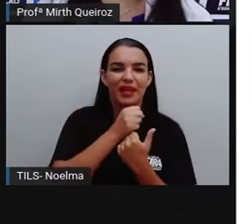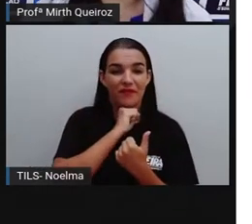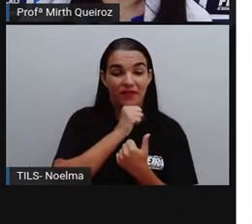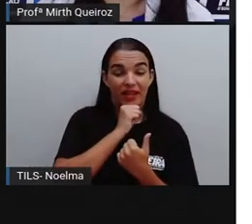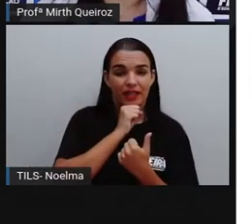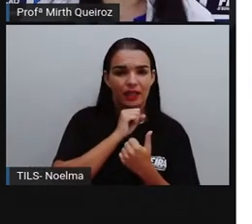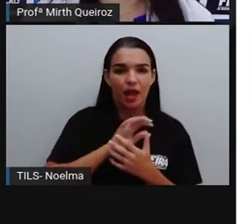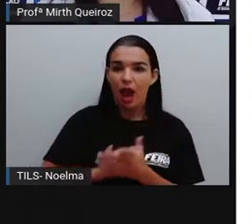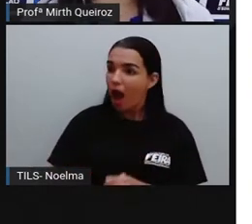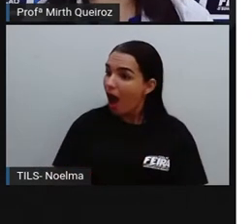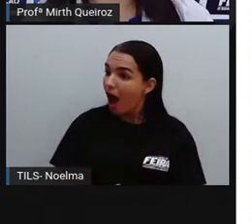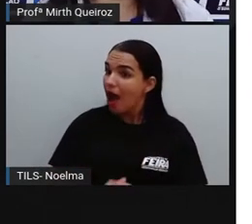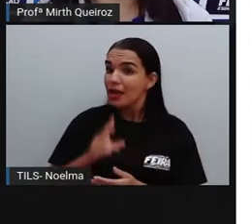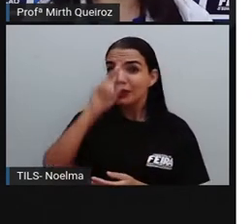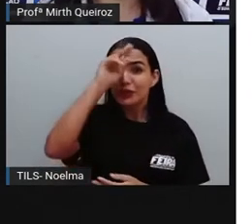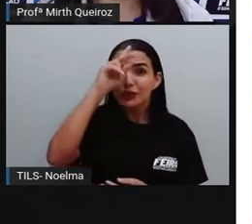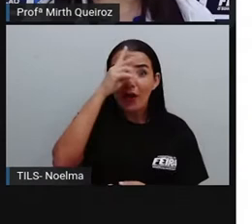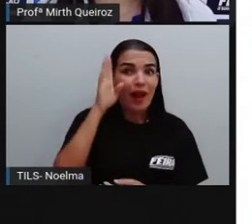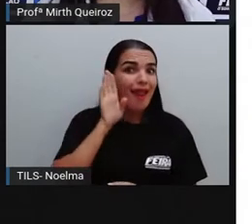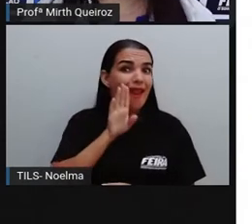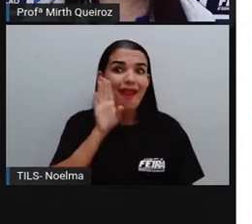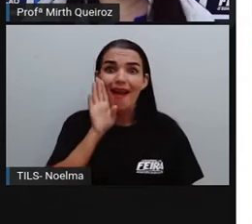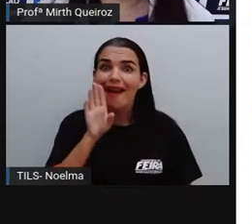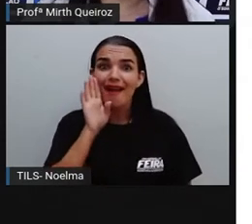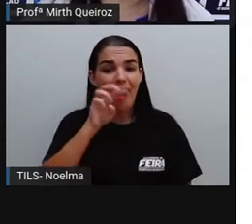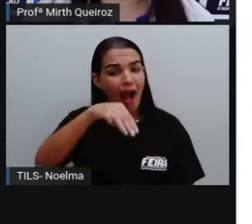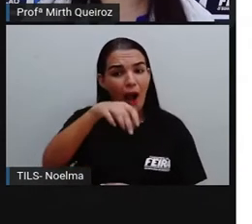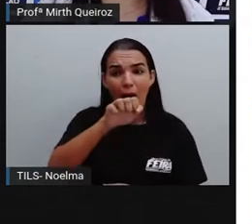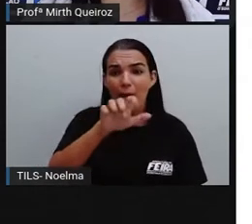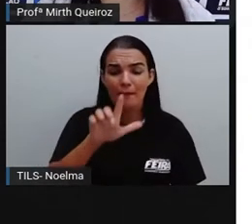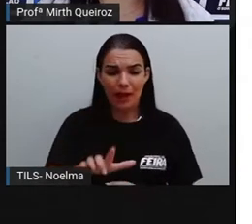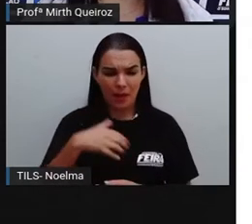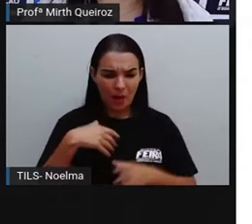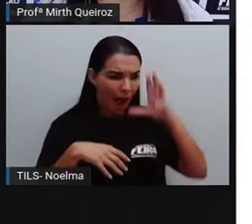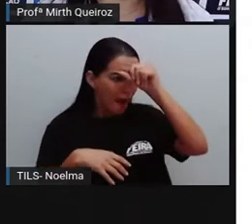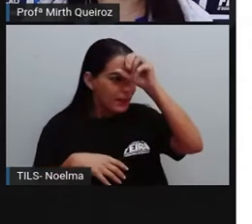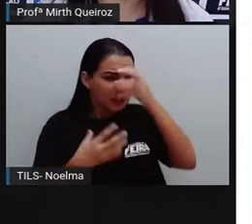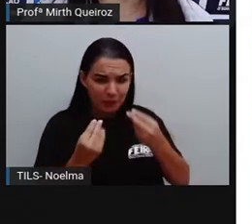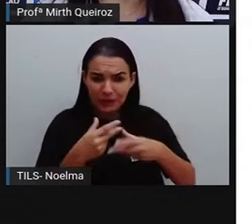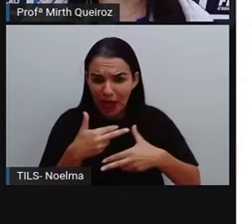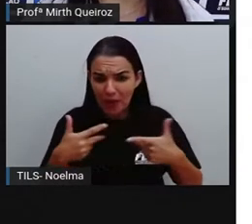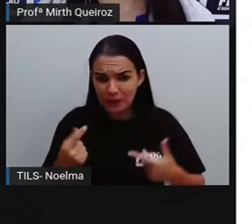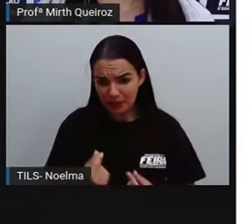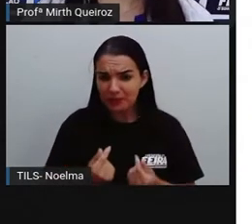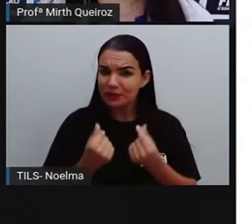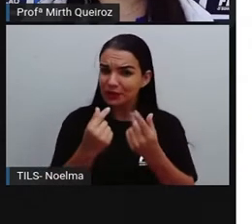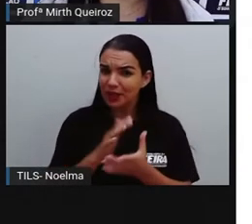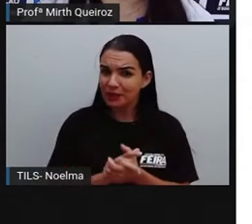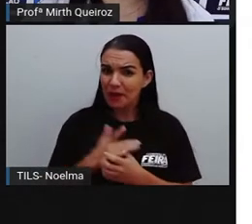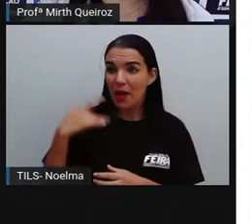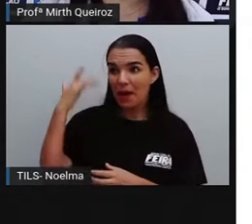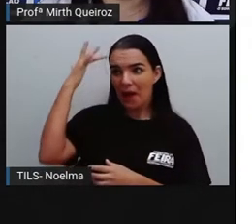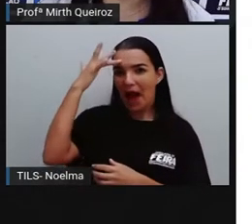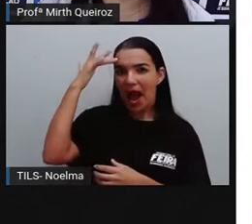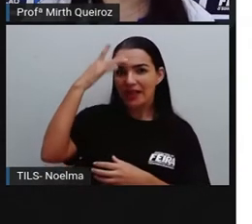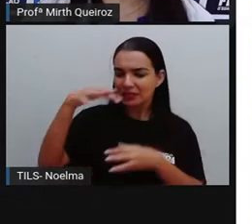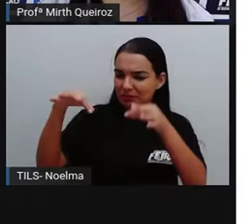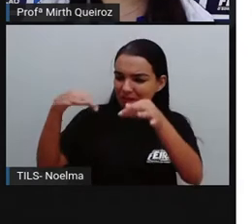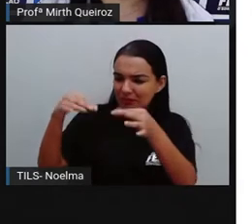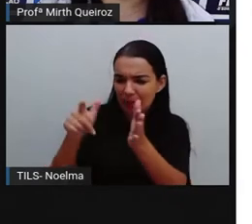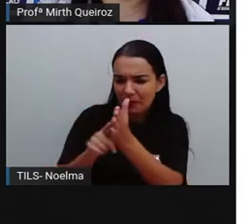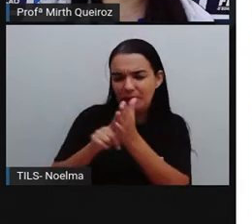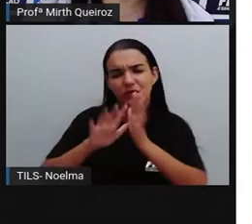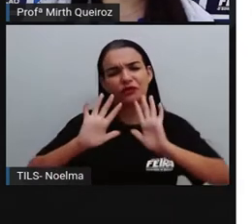Que história bacana, Mel! Aprendi tanta coisa sobre o dinheiro! Acho que essa nota